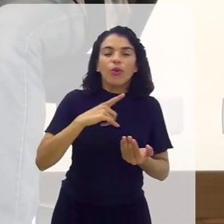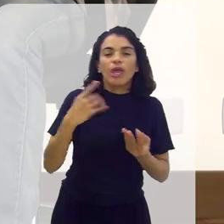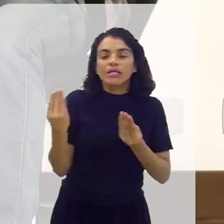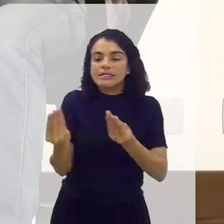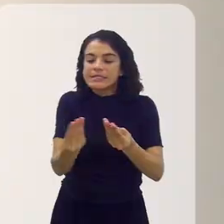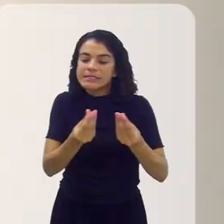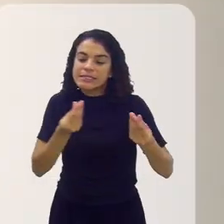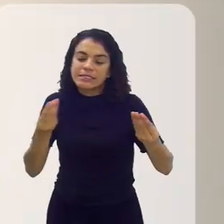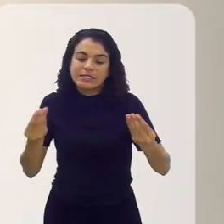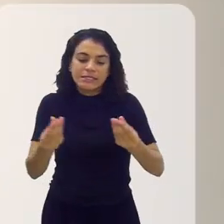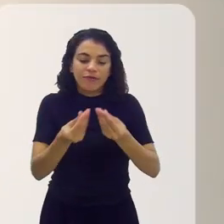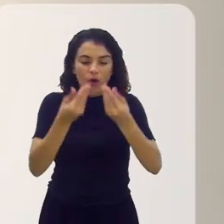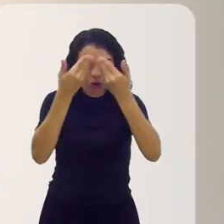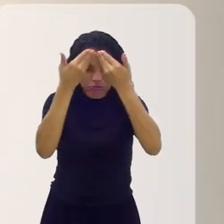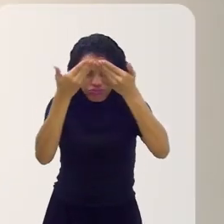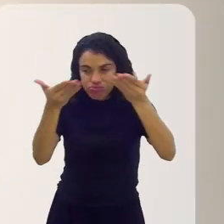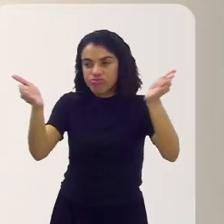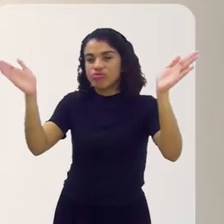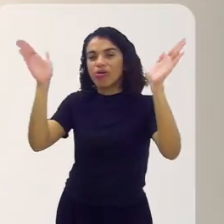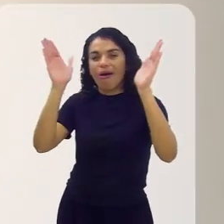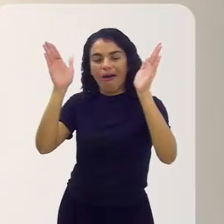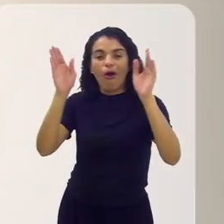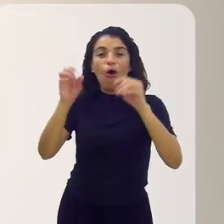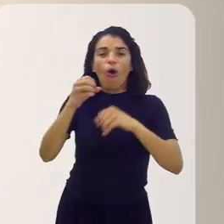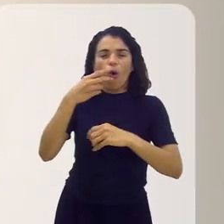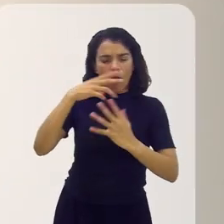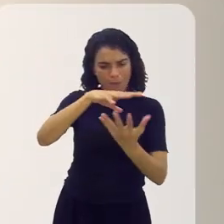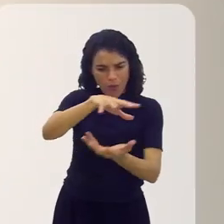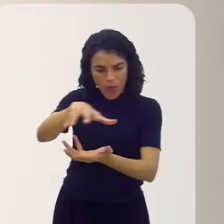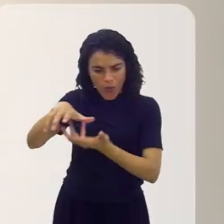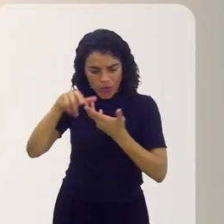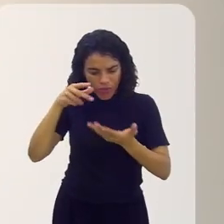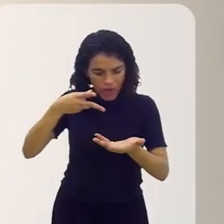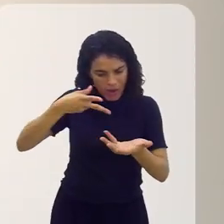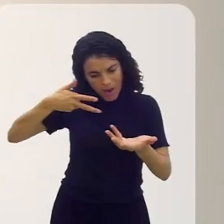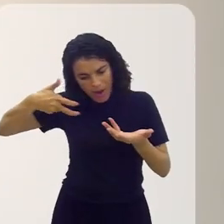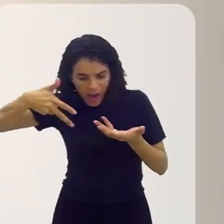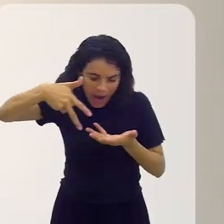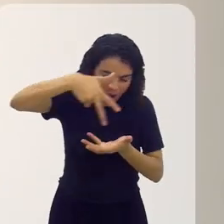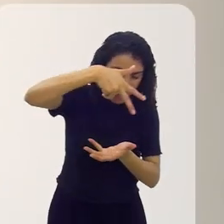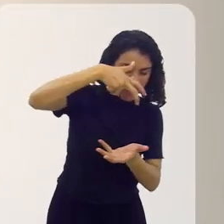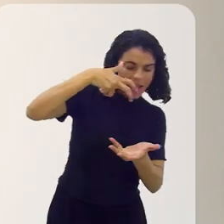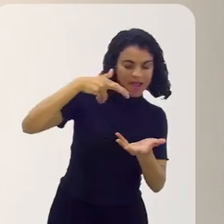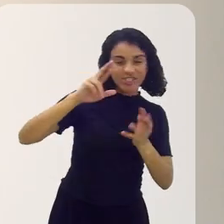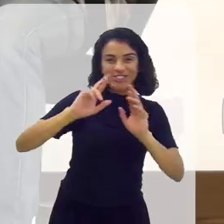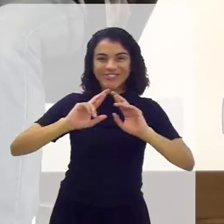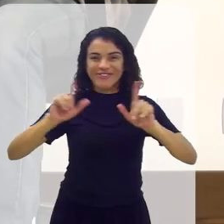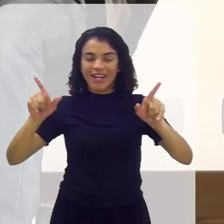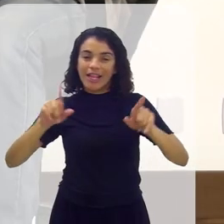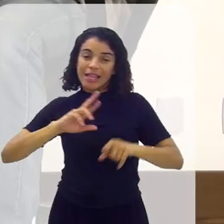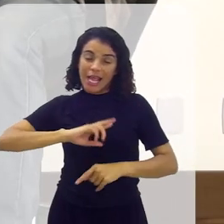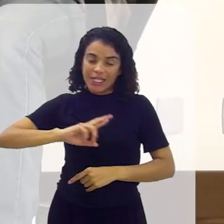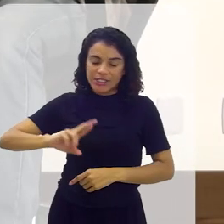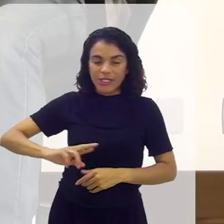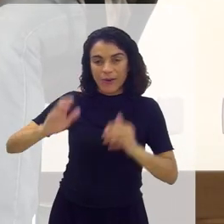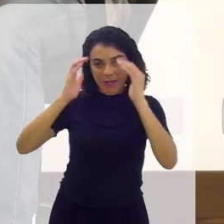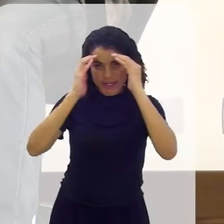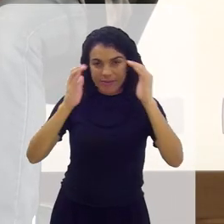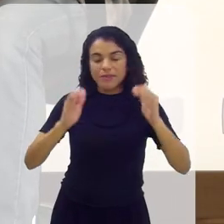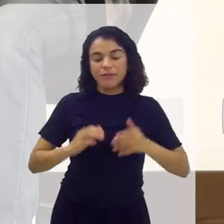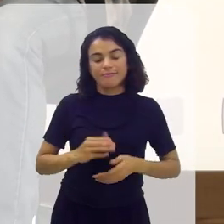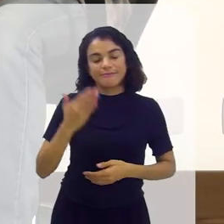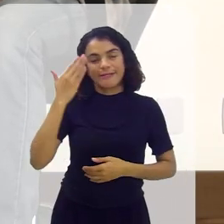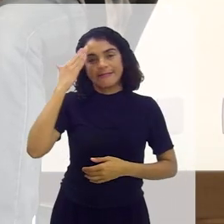sensíveis, ou abrir a cabeça ou a visão de mundo deles para outras possibilidades religiosas, de respeito.